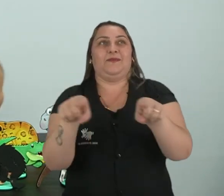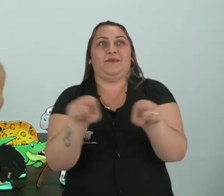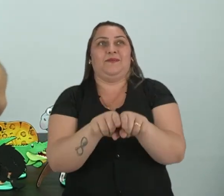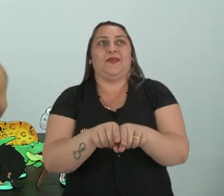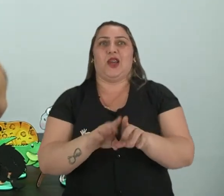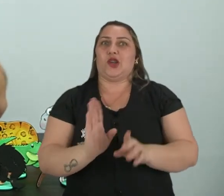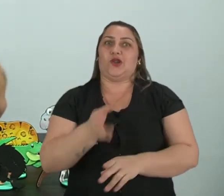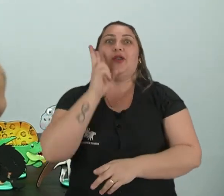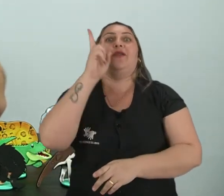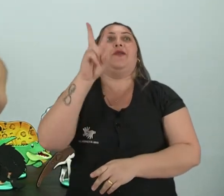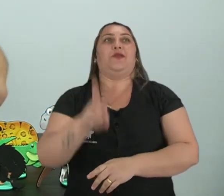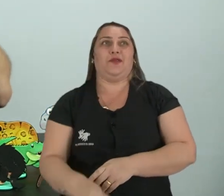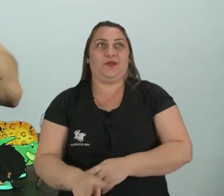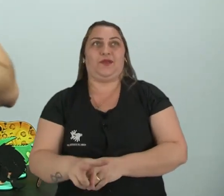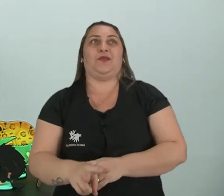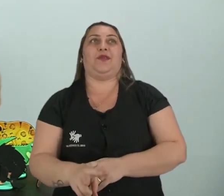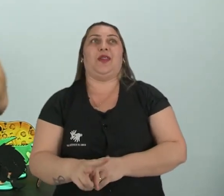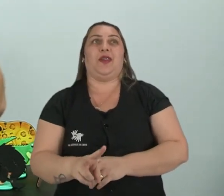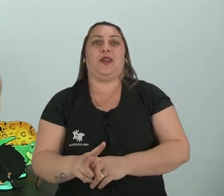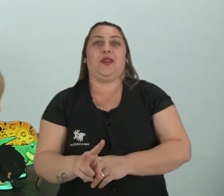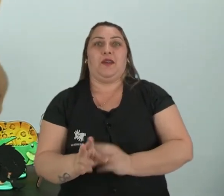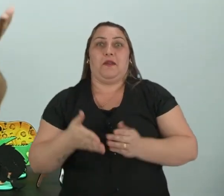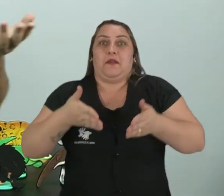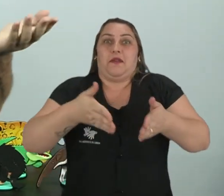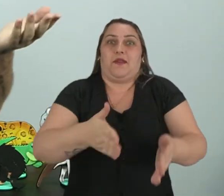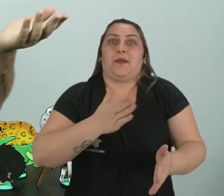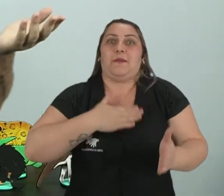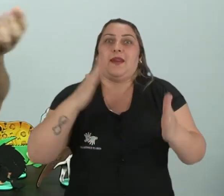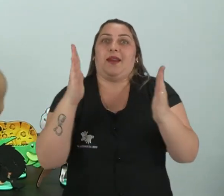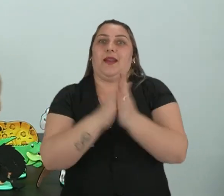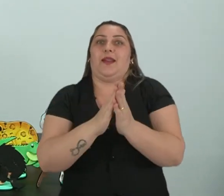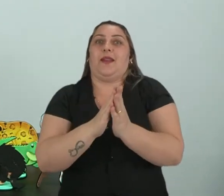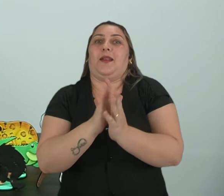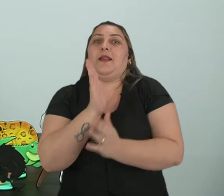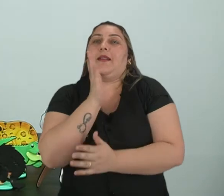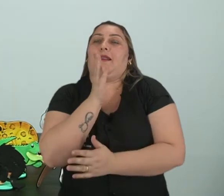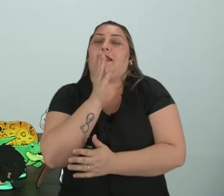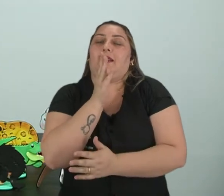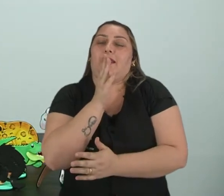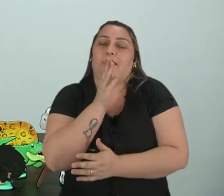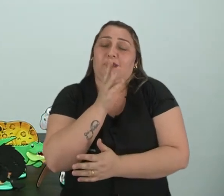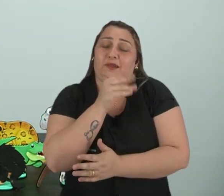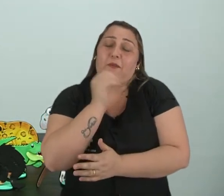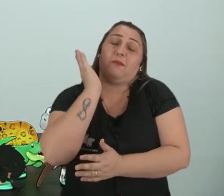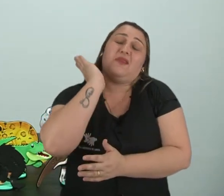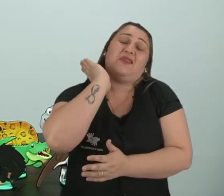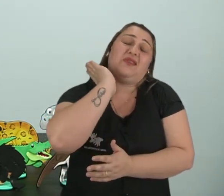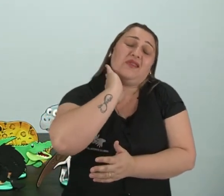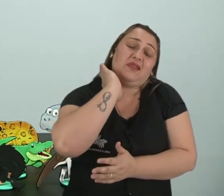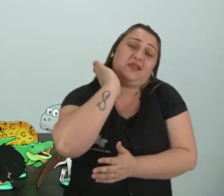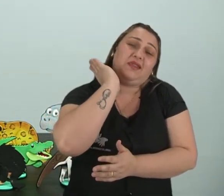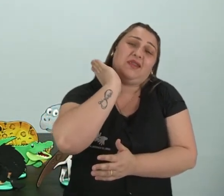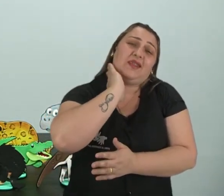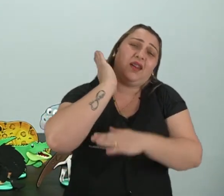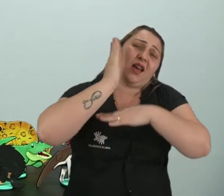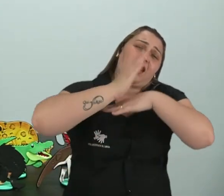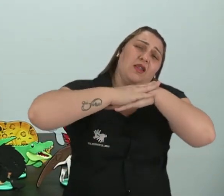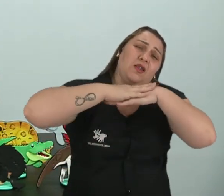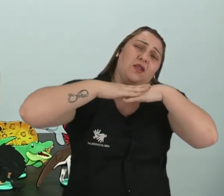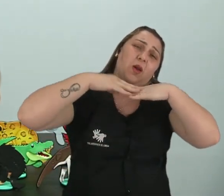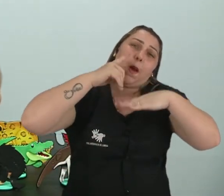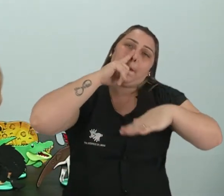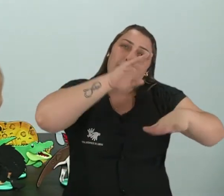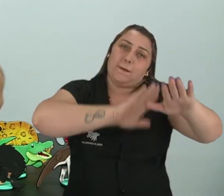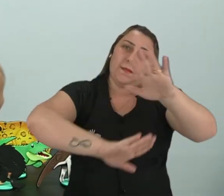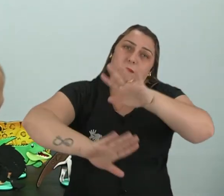Esse daqui eu já vi. Já chegou lá em casa. Com tanta preguiça, mas chegou, né? Chegou lá e tudo. É bem mansinho e tudo. É perigoso